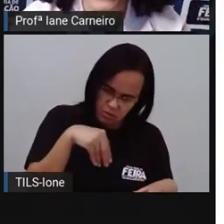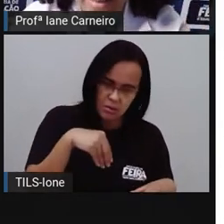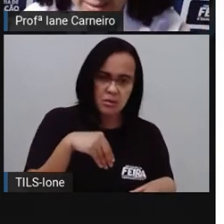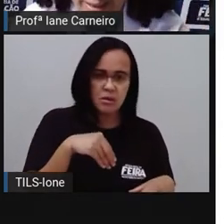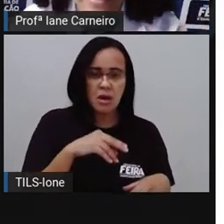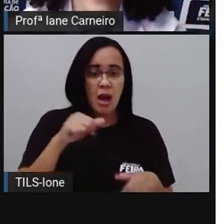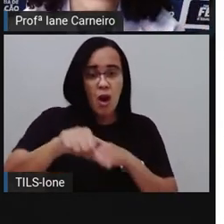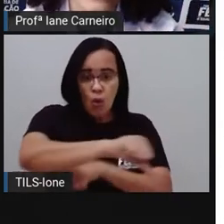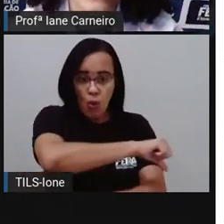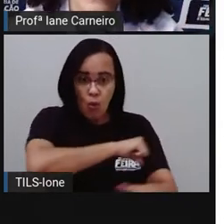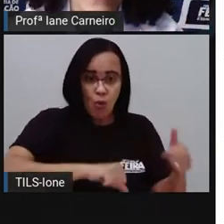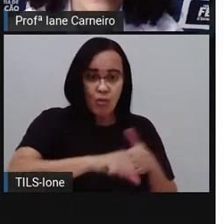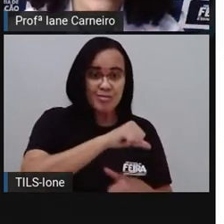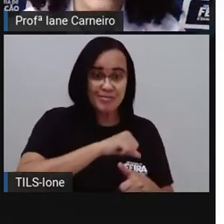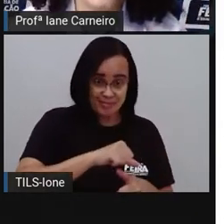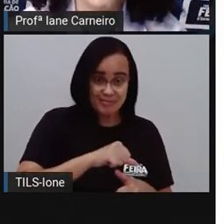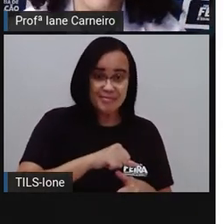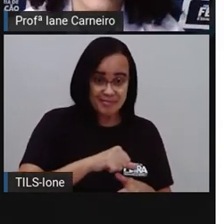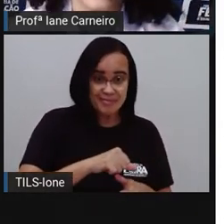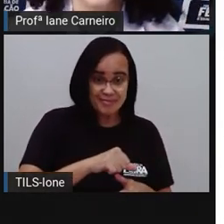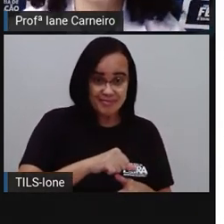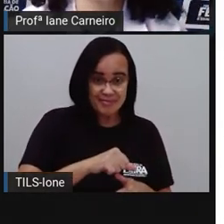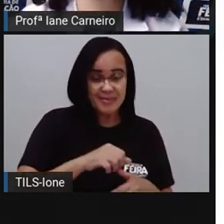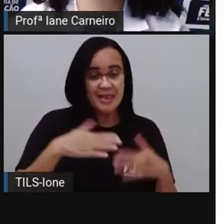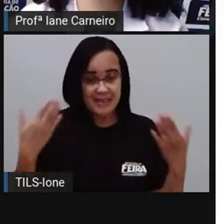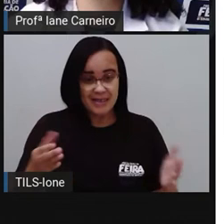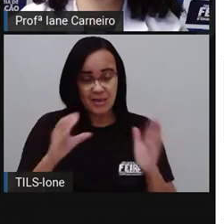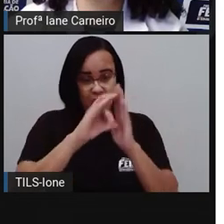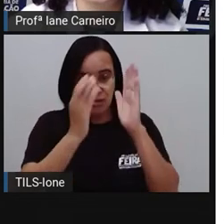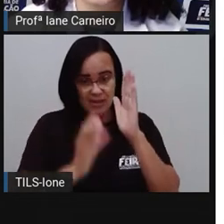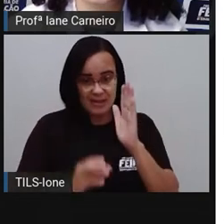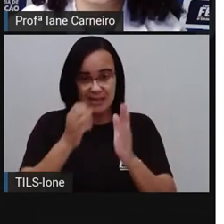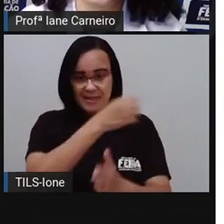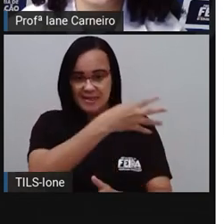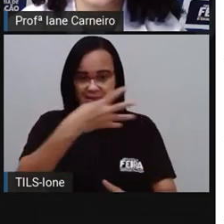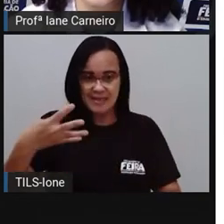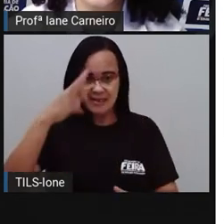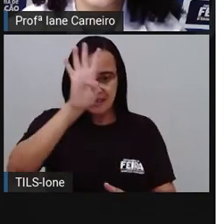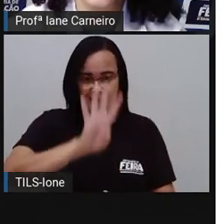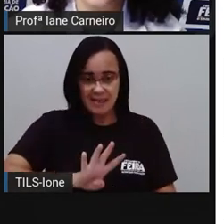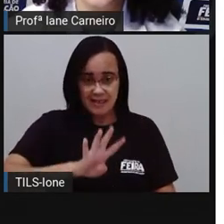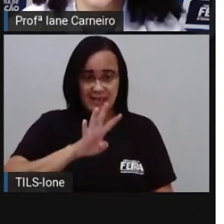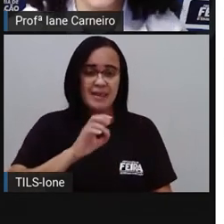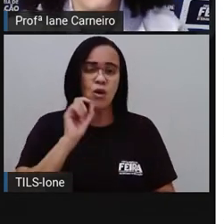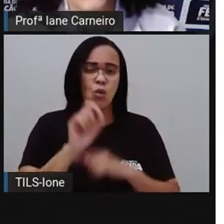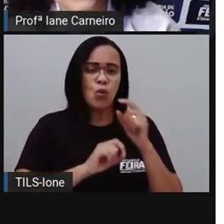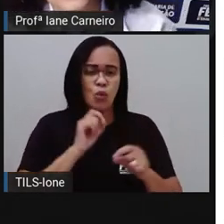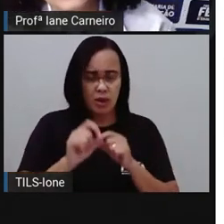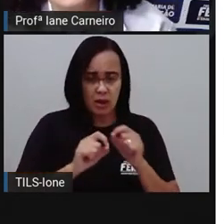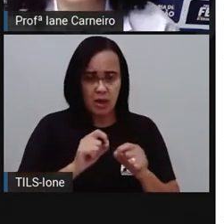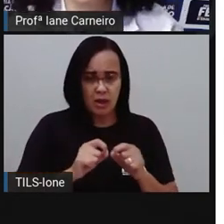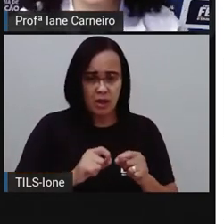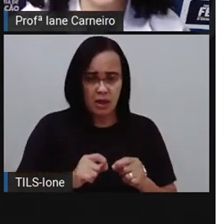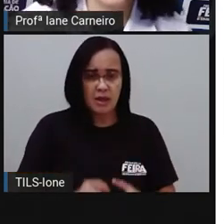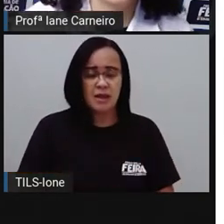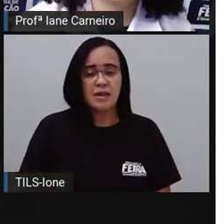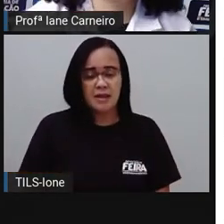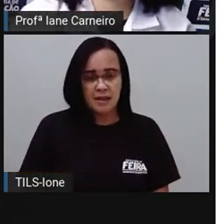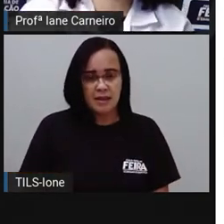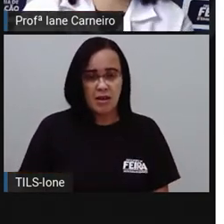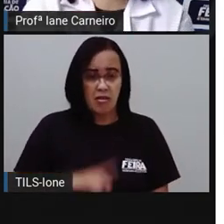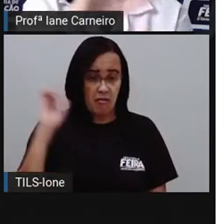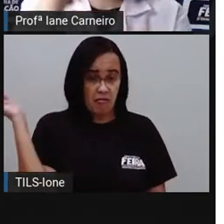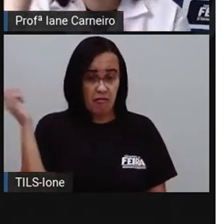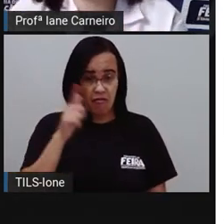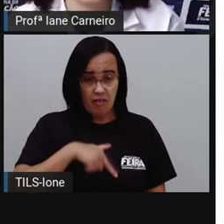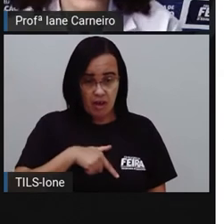colocar aqui essas características na tabela. Então, no livro aparecia o primeiro, ó, que era feioso. Então, qual é, né?